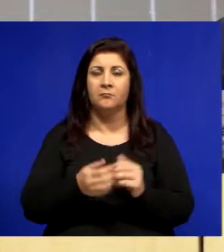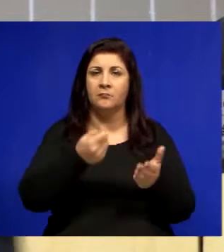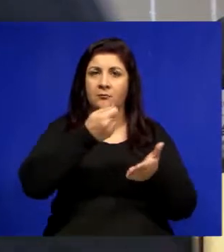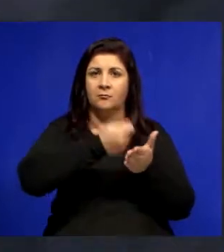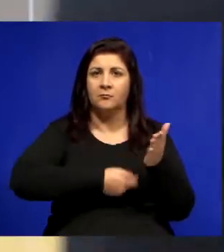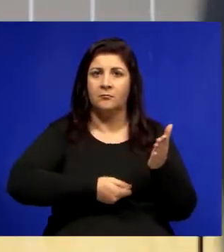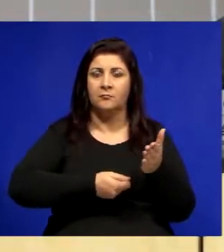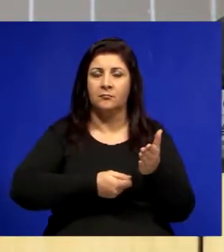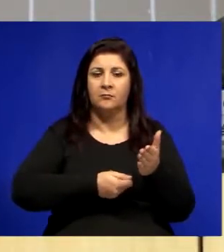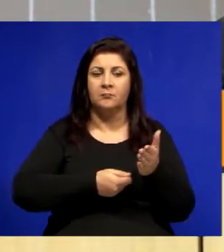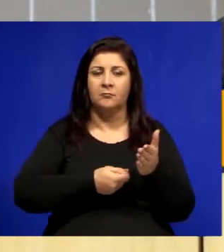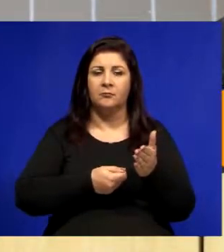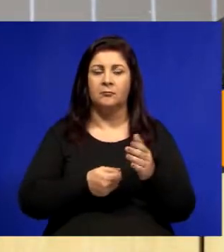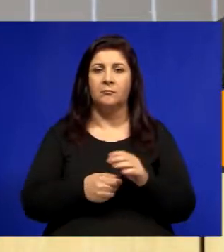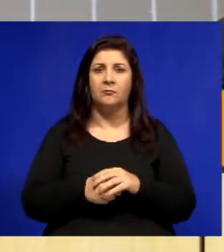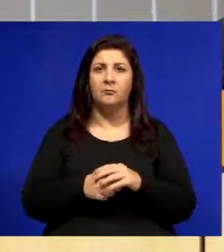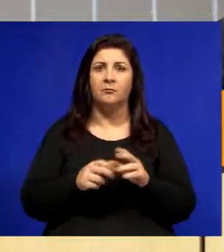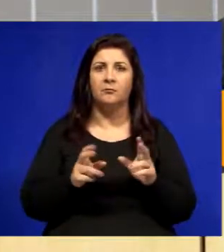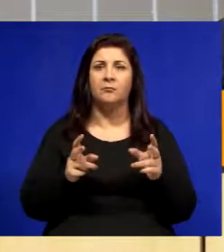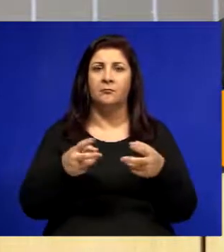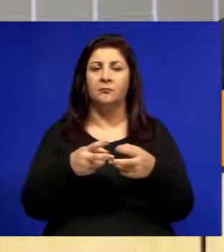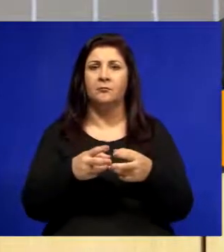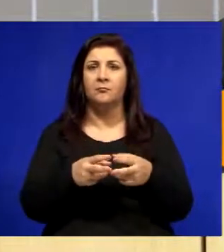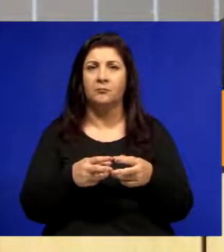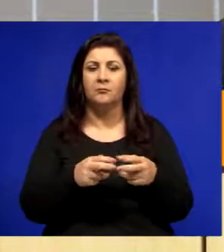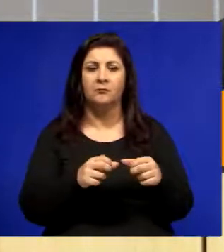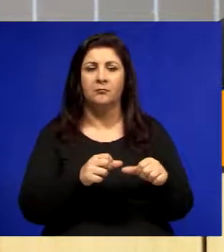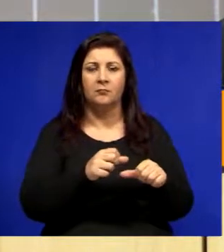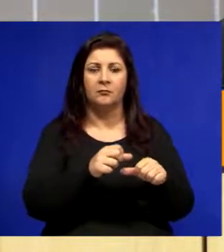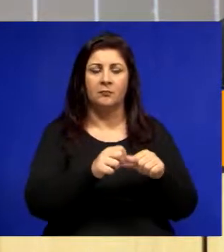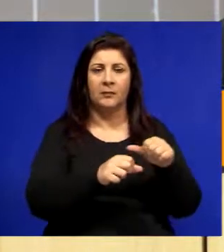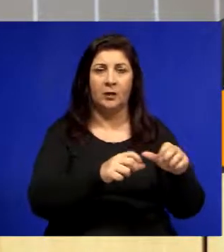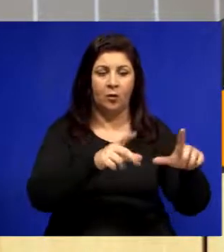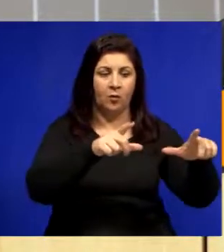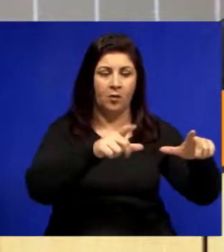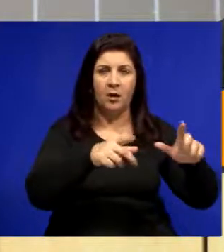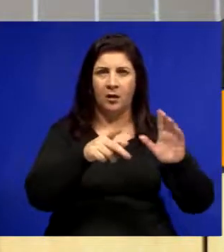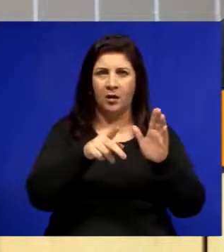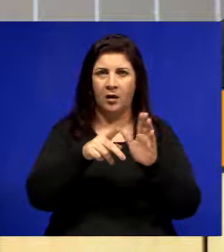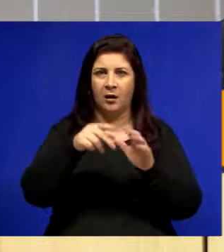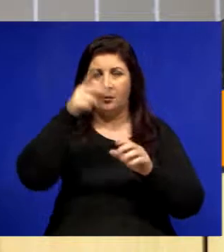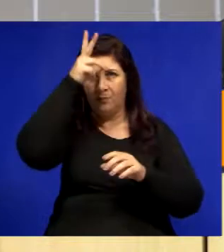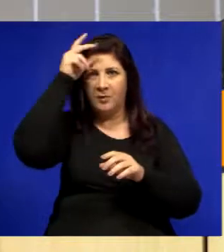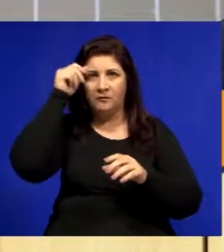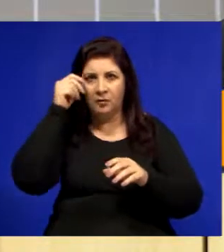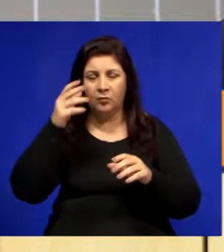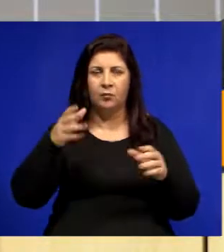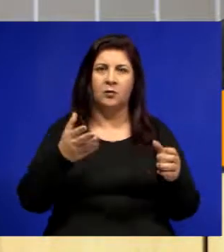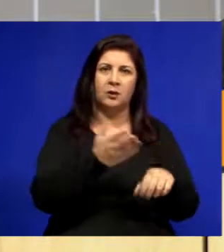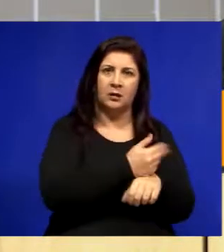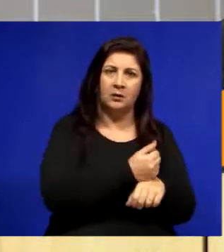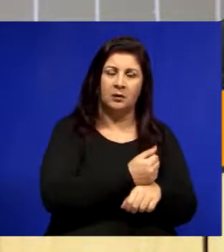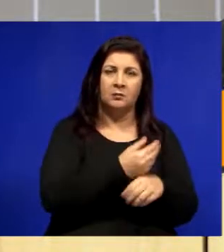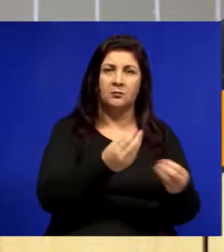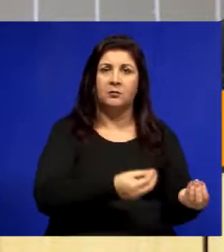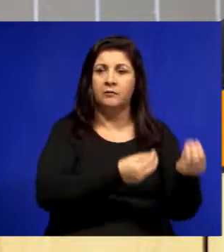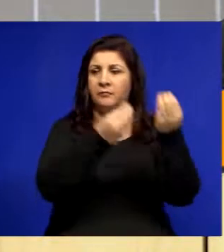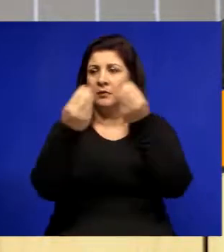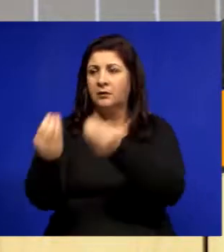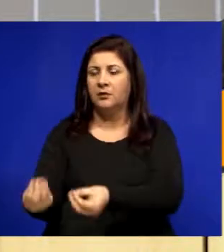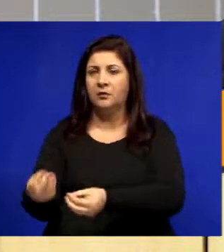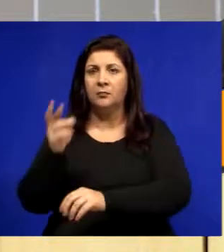a desafetar a área da classe dos bens públicos de uso comum do loteamento Parque Itamaraty para